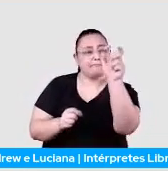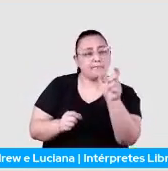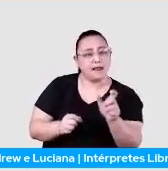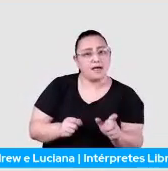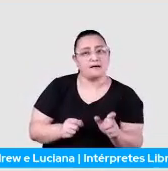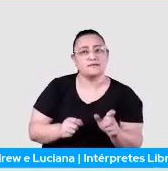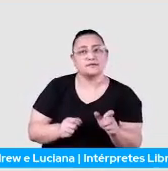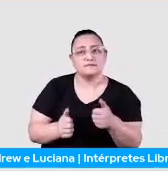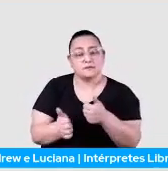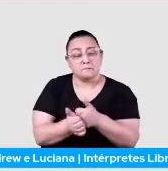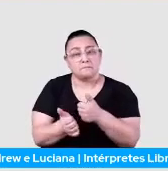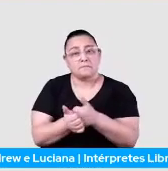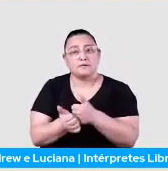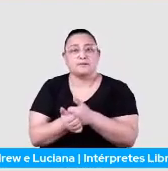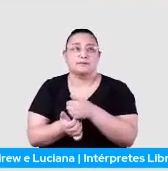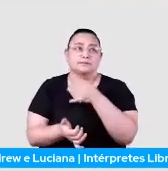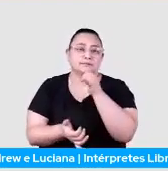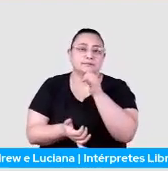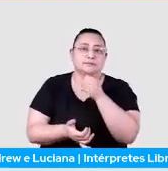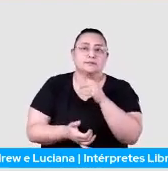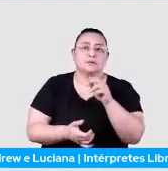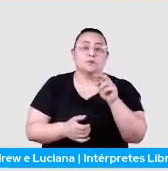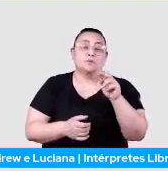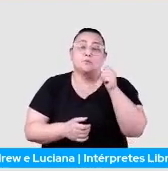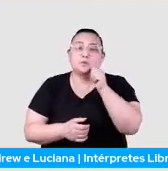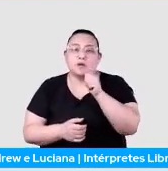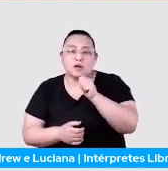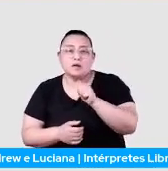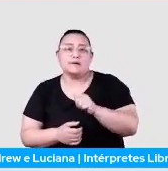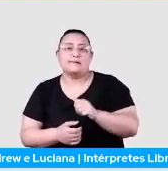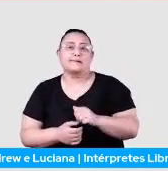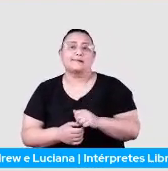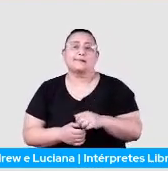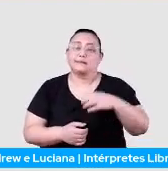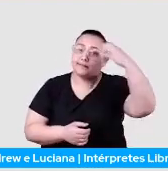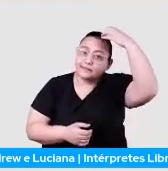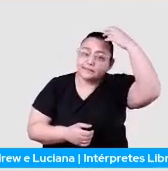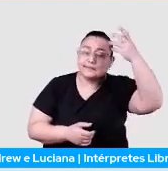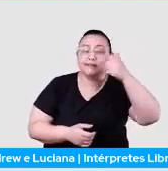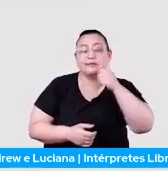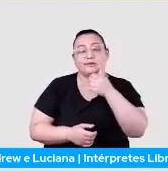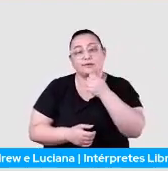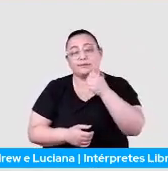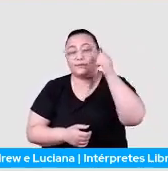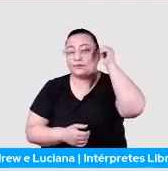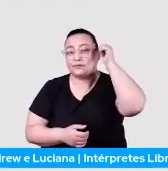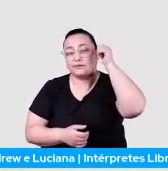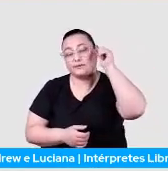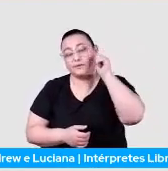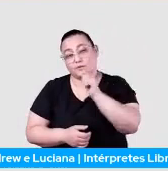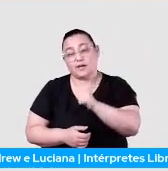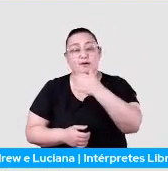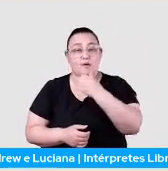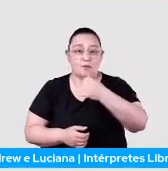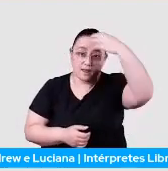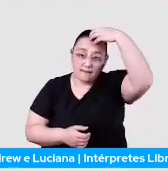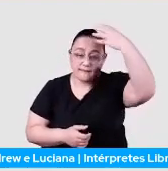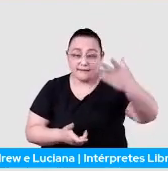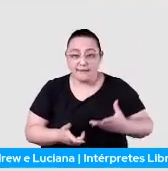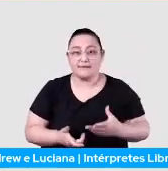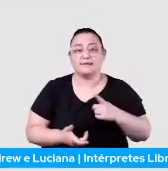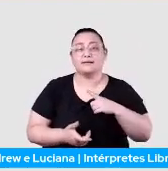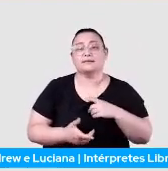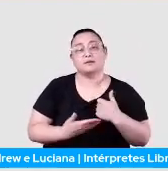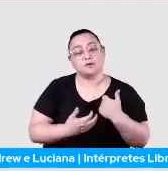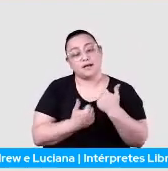perto, né? Como o woman, de man, como o queen, de king, e o queen, de woman, né? carrega